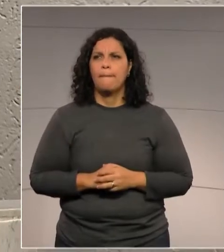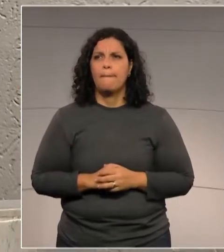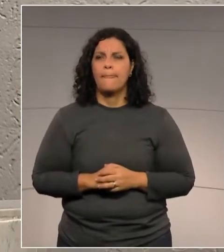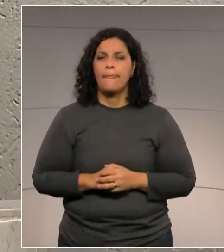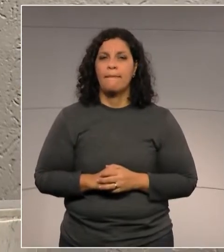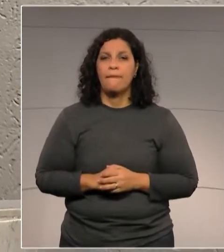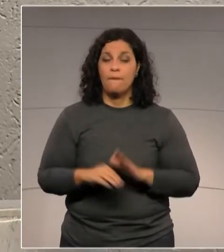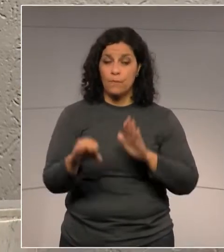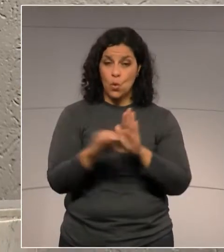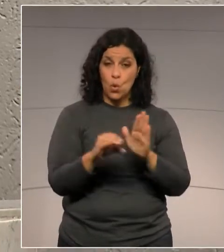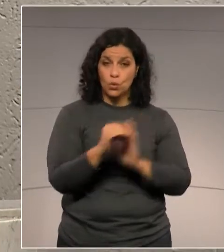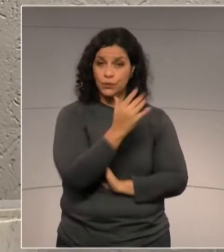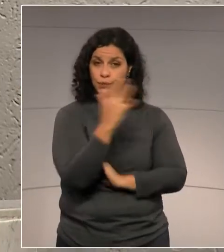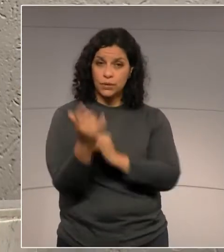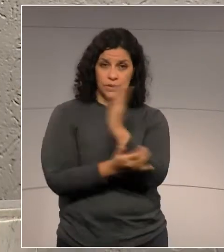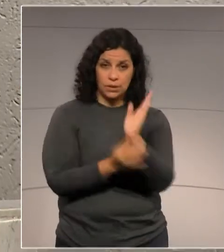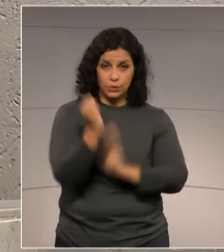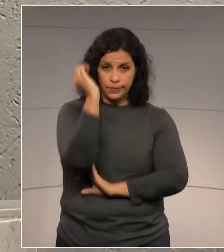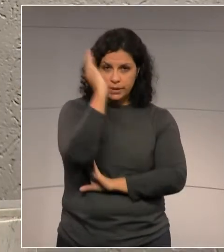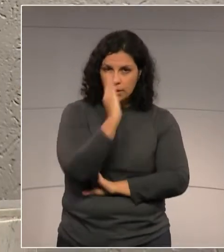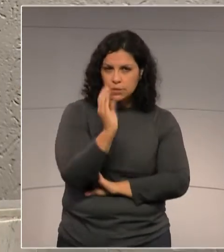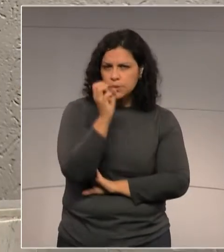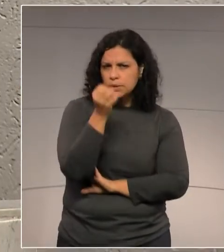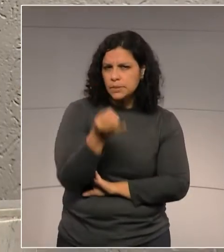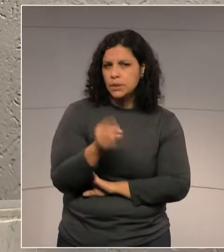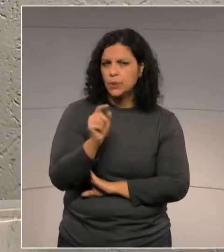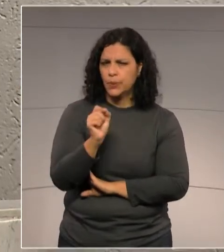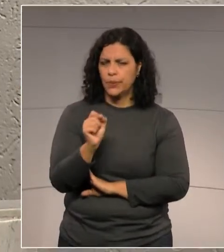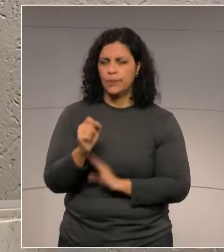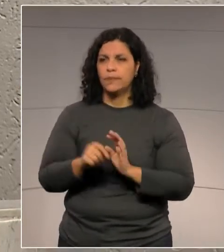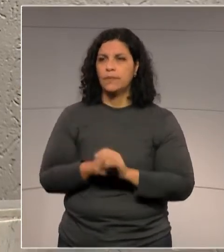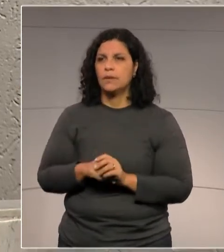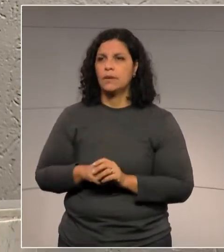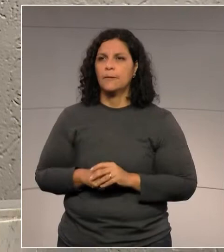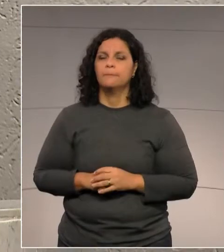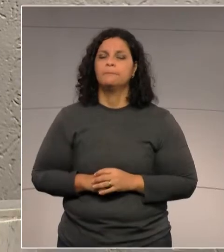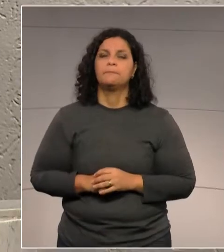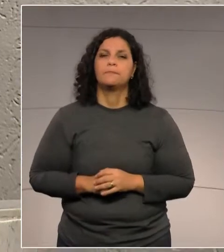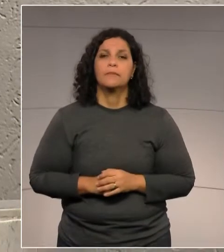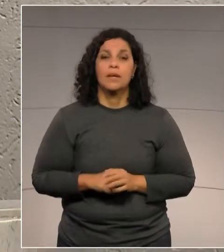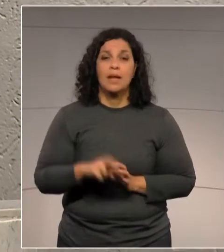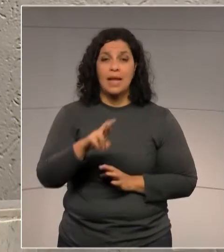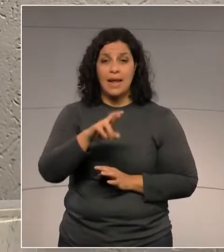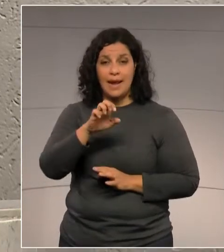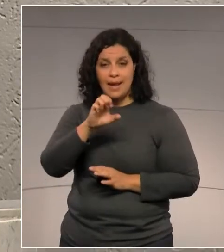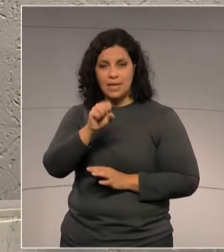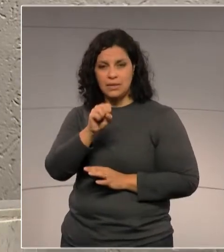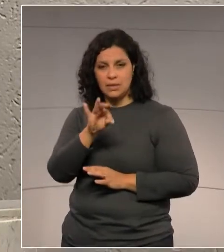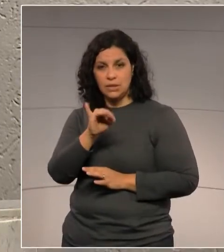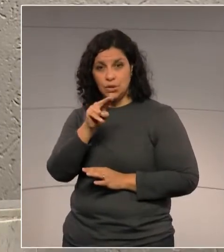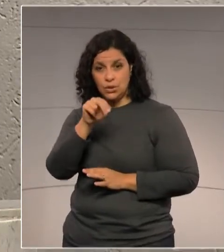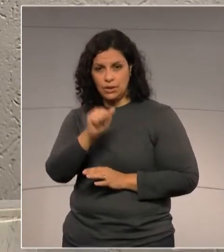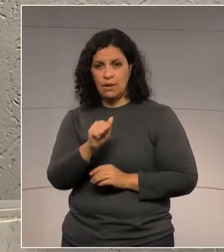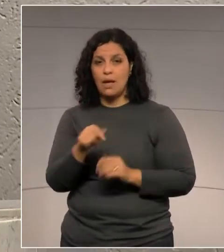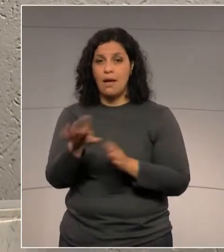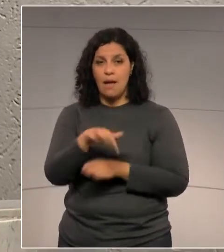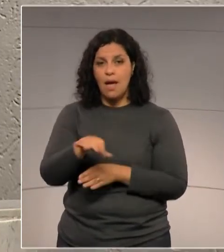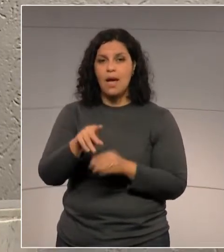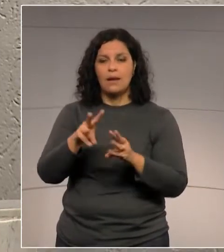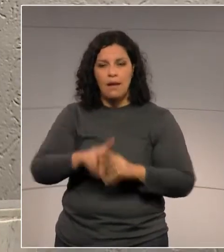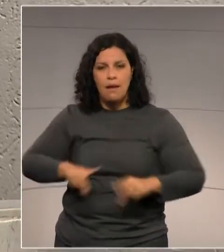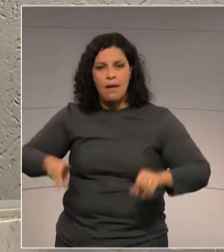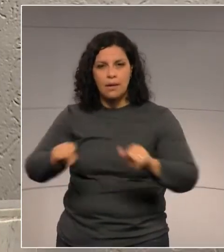o Código Florestal Brasileiro. Define assim, senhoras e senhores, restinga, depósito